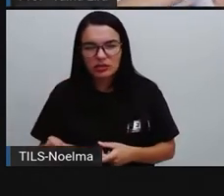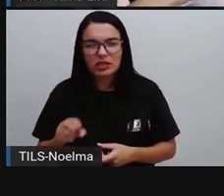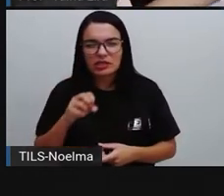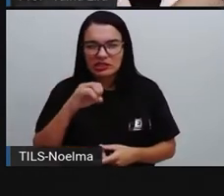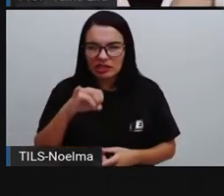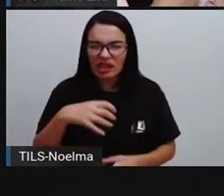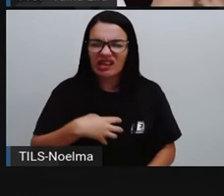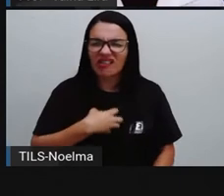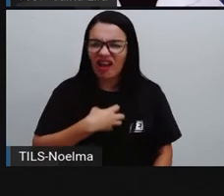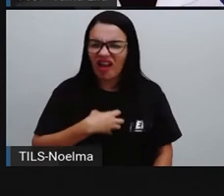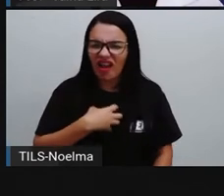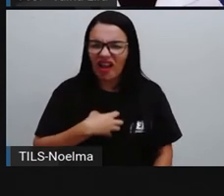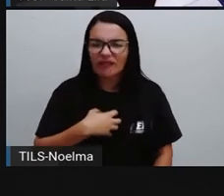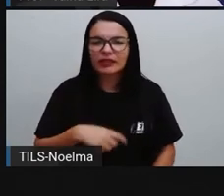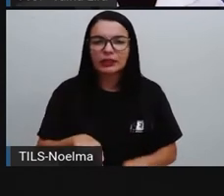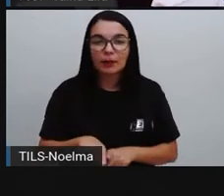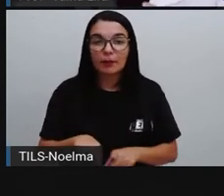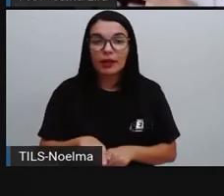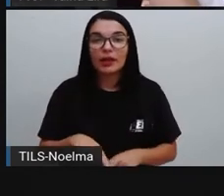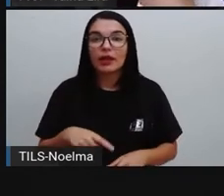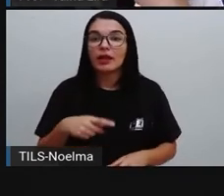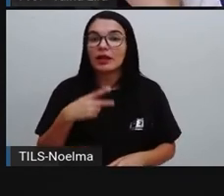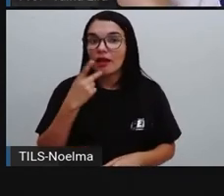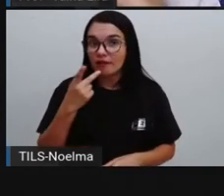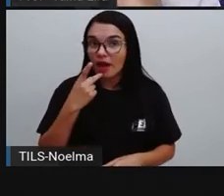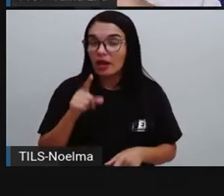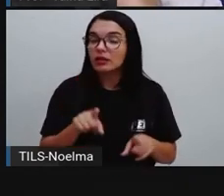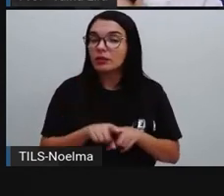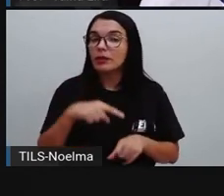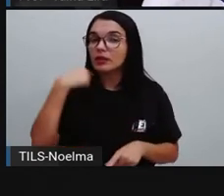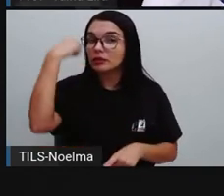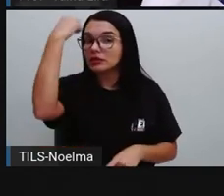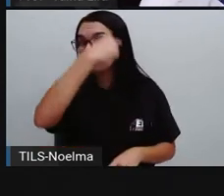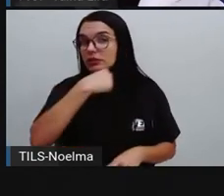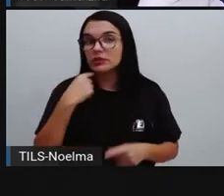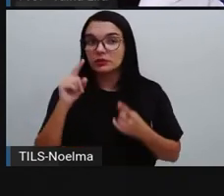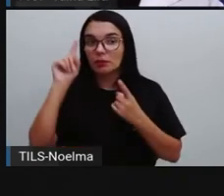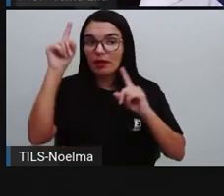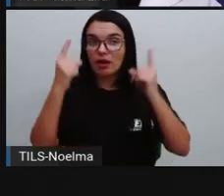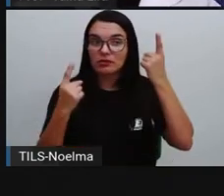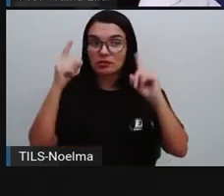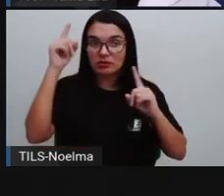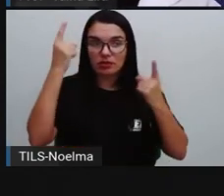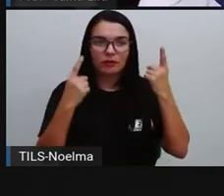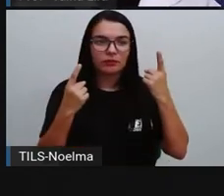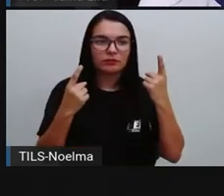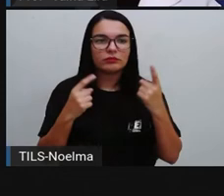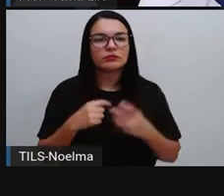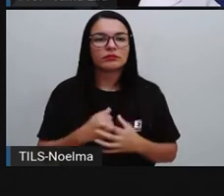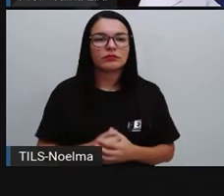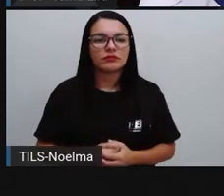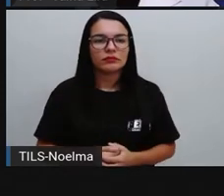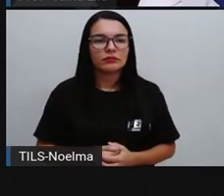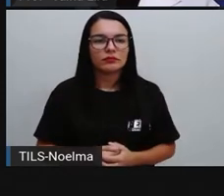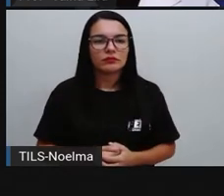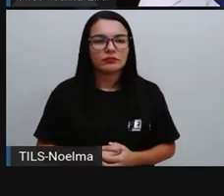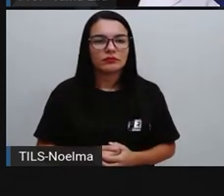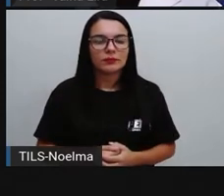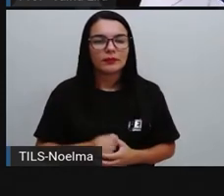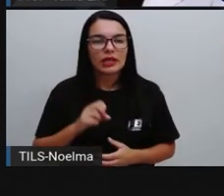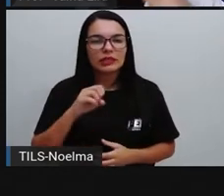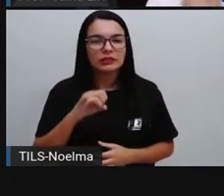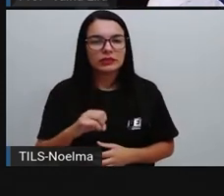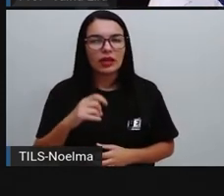ele tem que tá chateado tanto na fala, como na expressão dele. Será que funcionaria esse pensamento aqui de